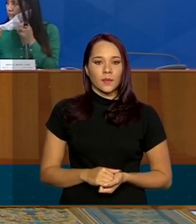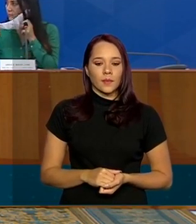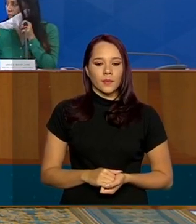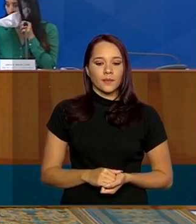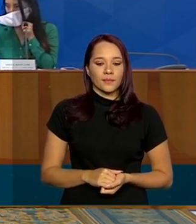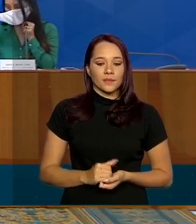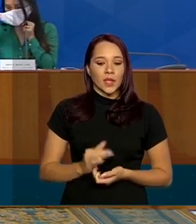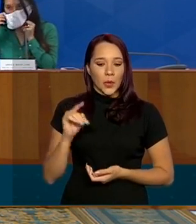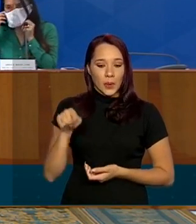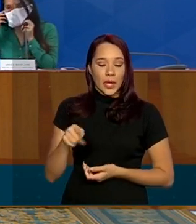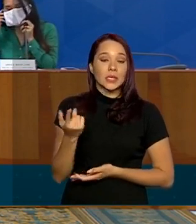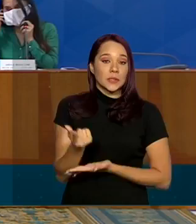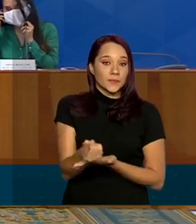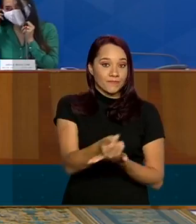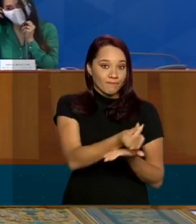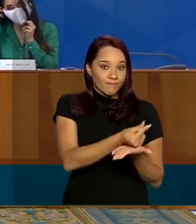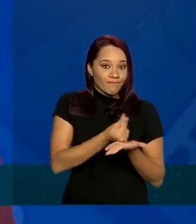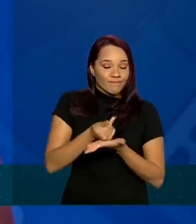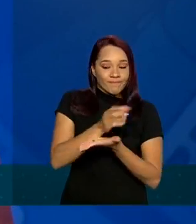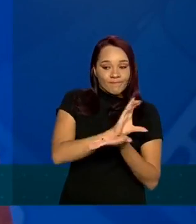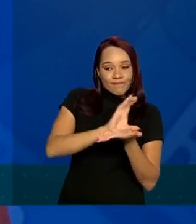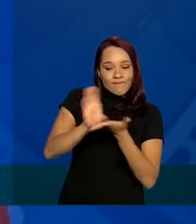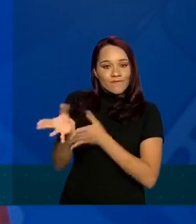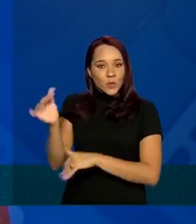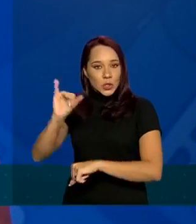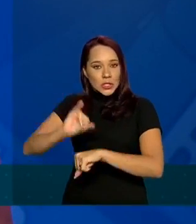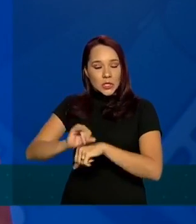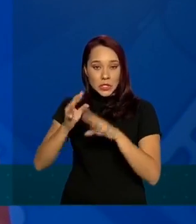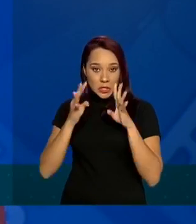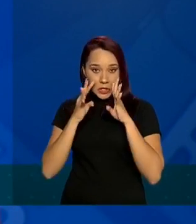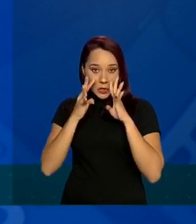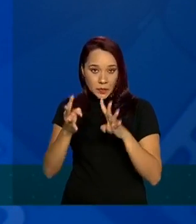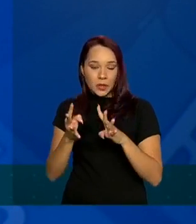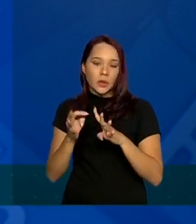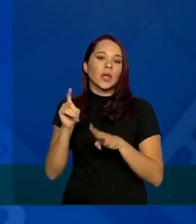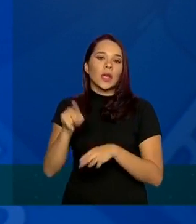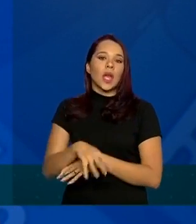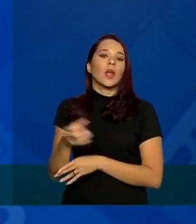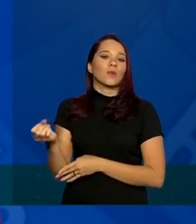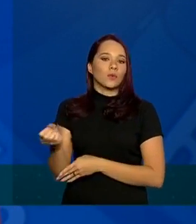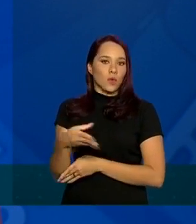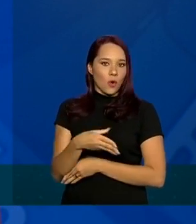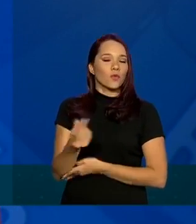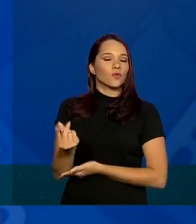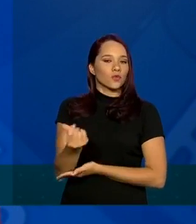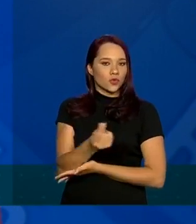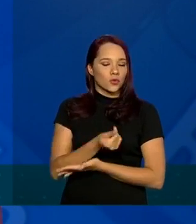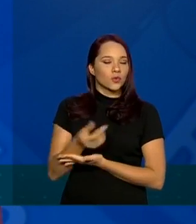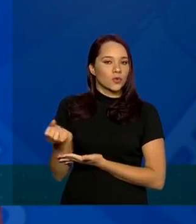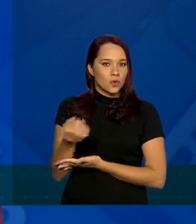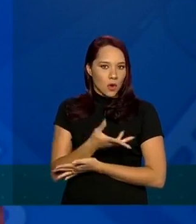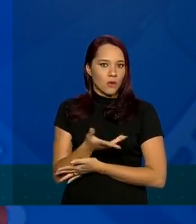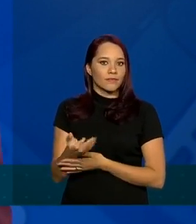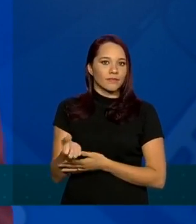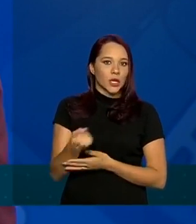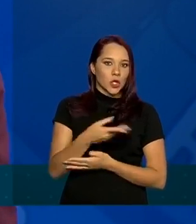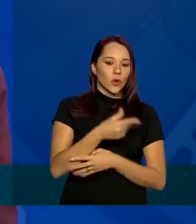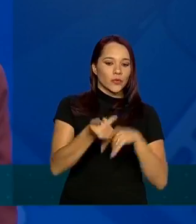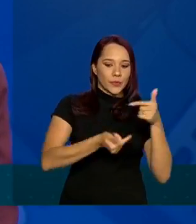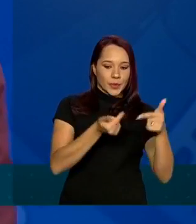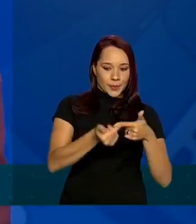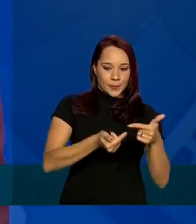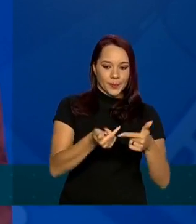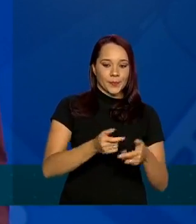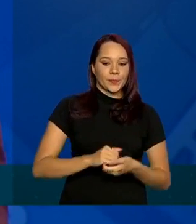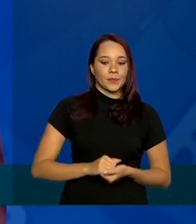esse recurso orçamento destinado para os centros de atendimento e centros comunitários são recursos novos para a implantação dos novos serviços